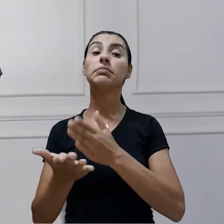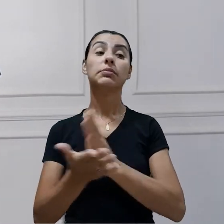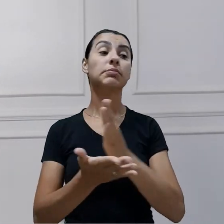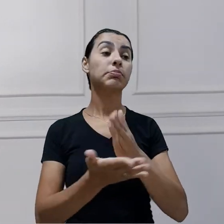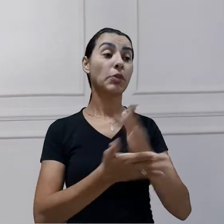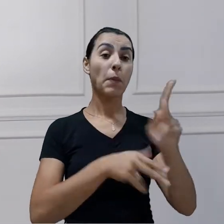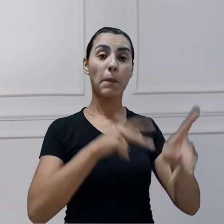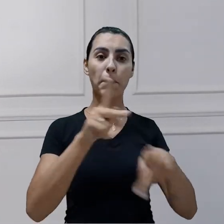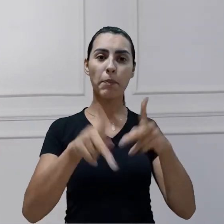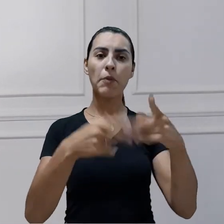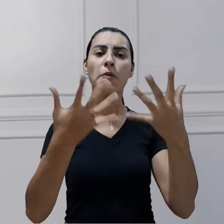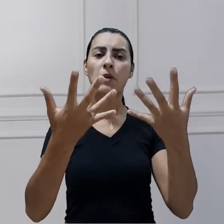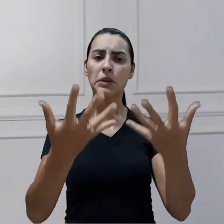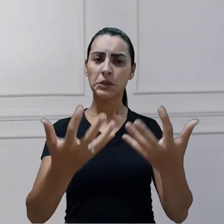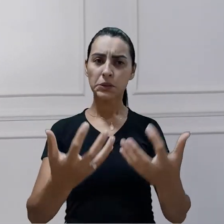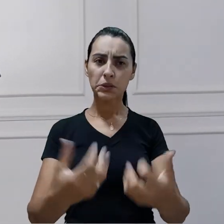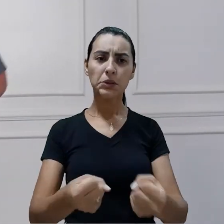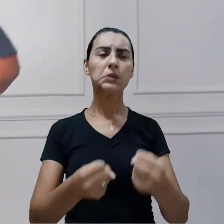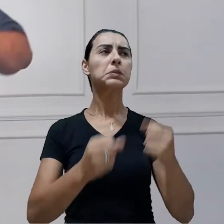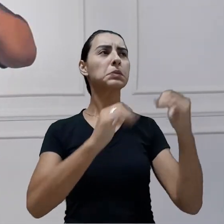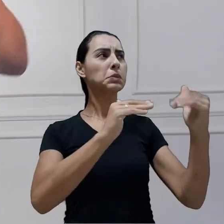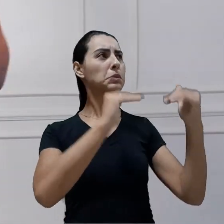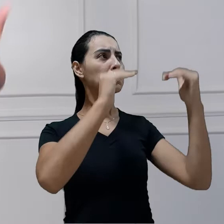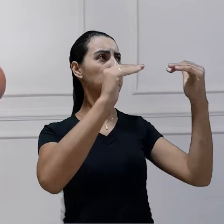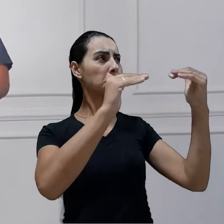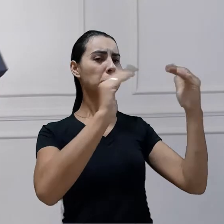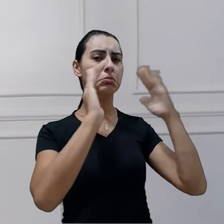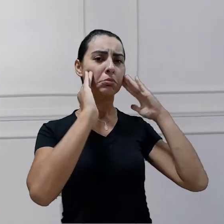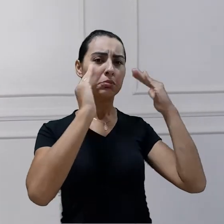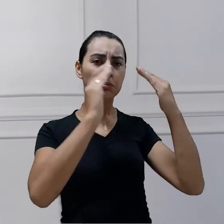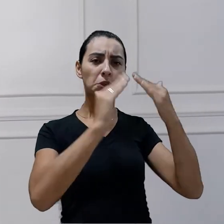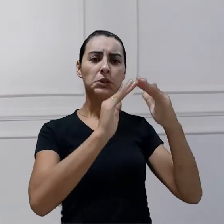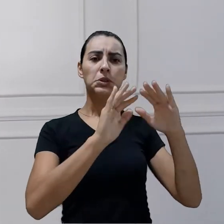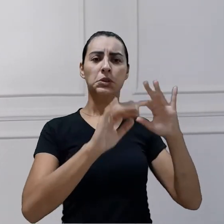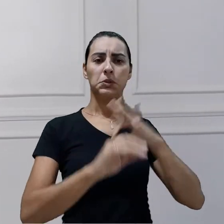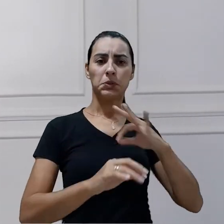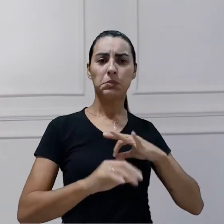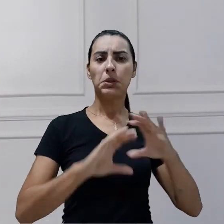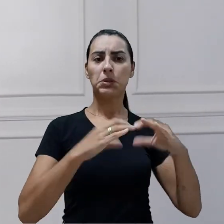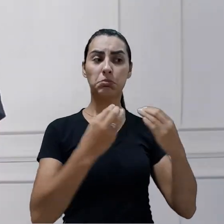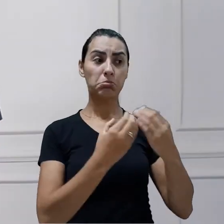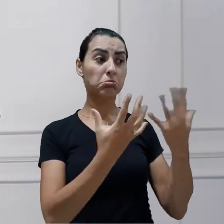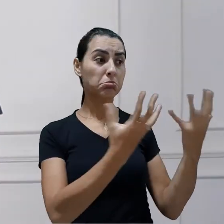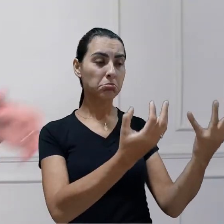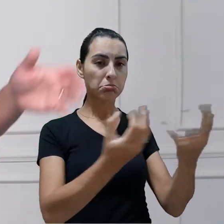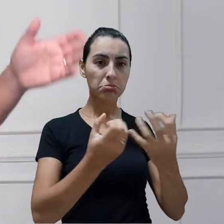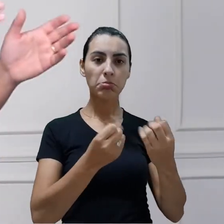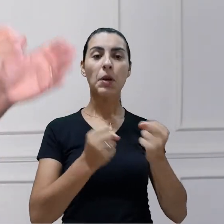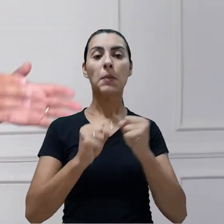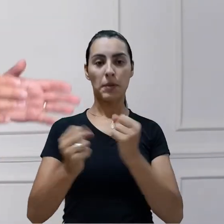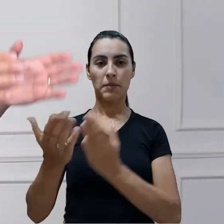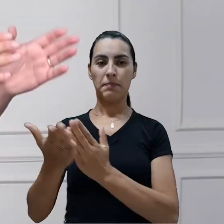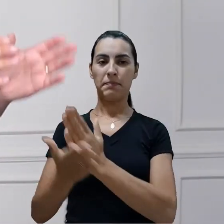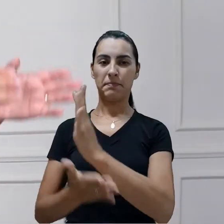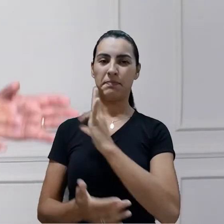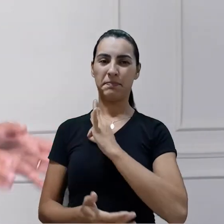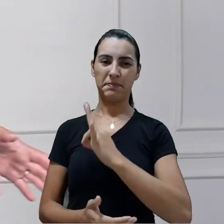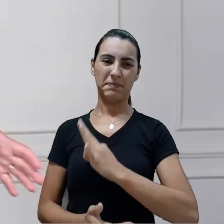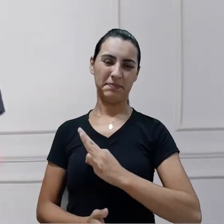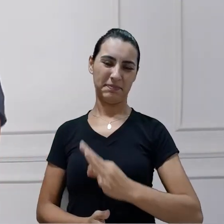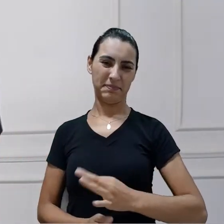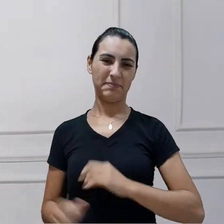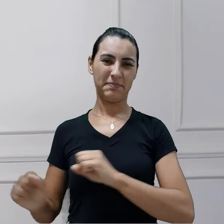também as instâncias eclesiásticas, ele pode ser ordenado sacerdote. Então, ele passa do